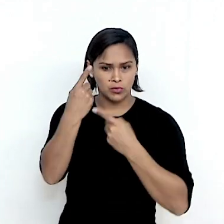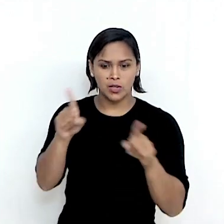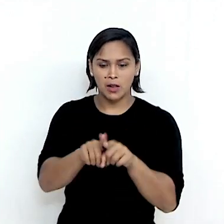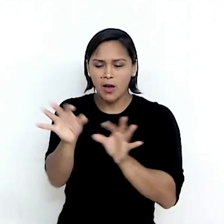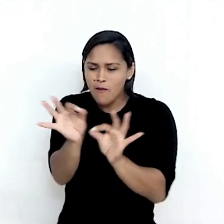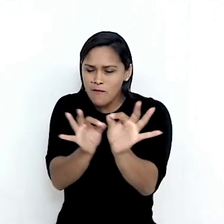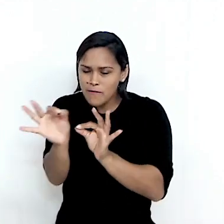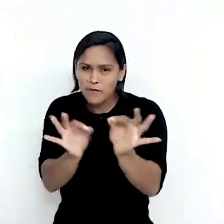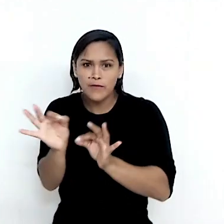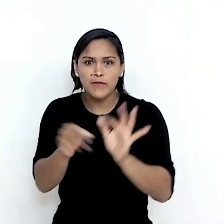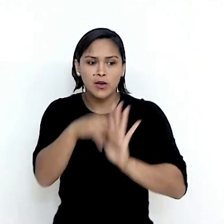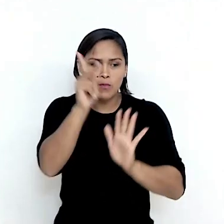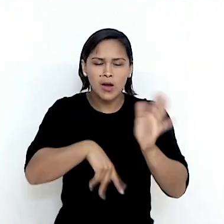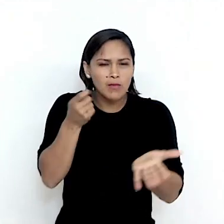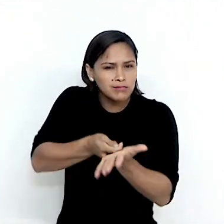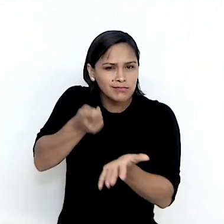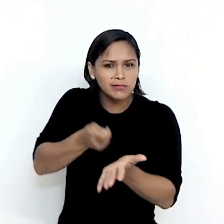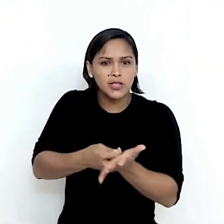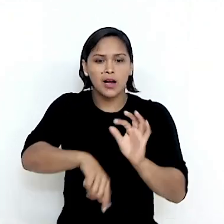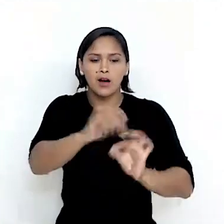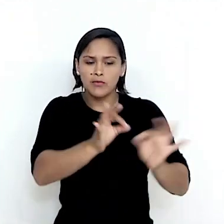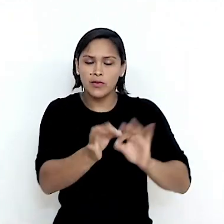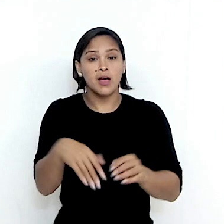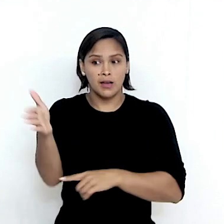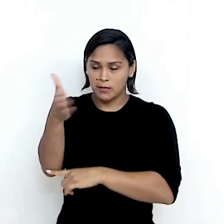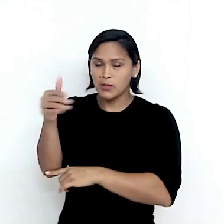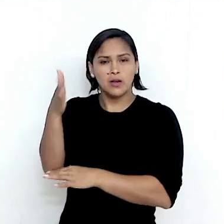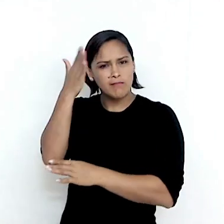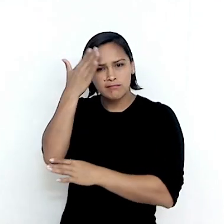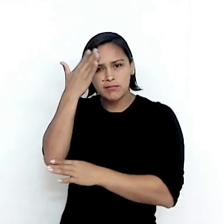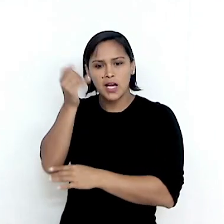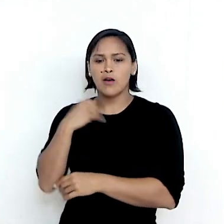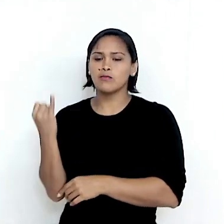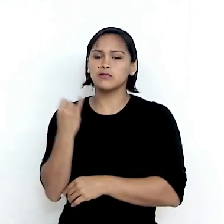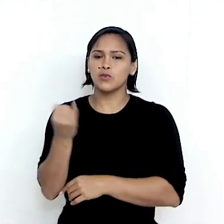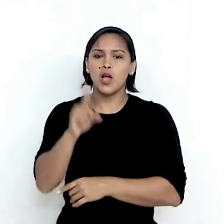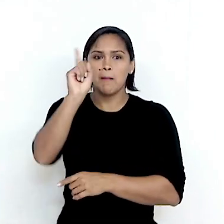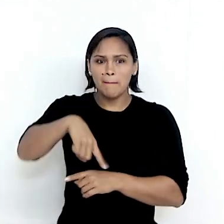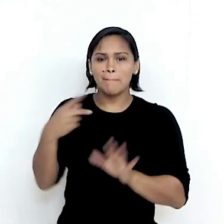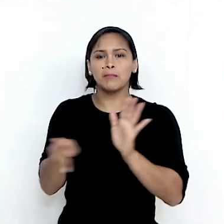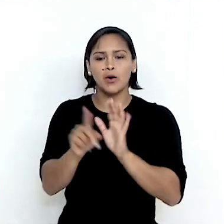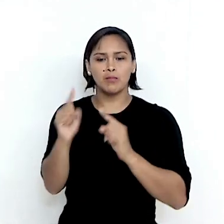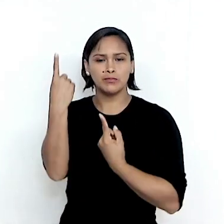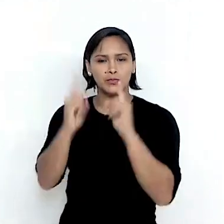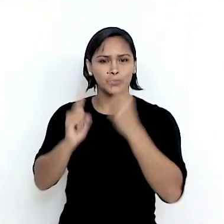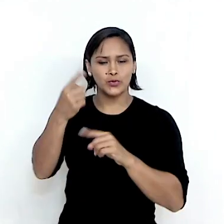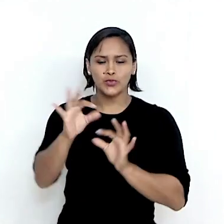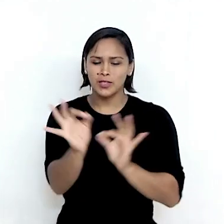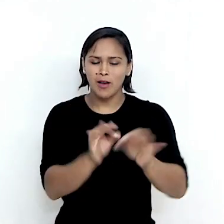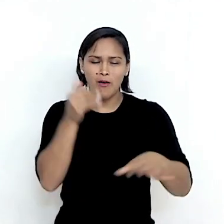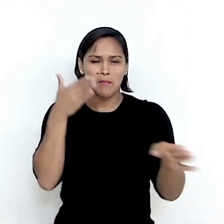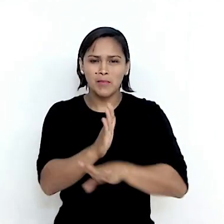elaboração desse projeto, na persistência. Sabemos, embaixador, que foi uma persistência do Chile a execução desse